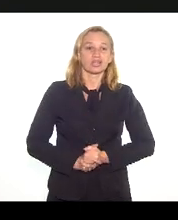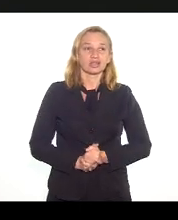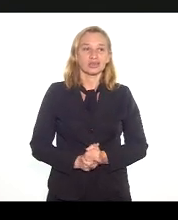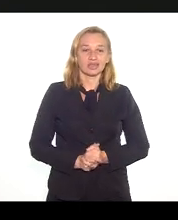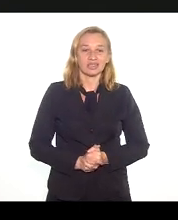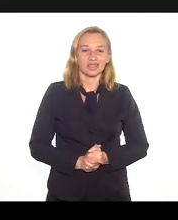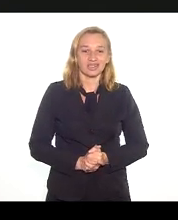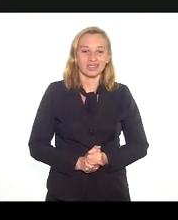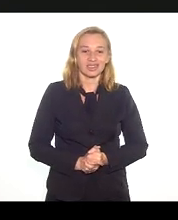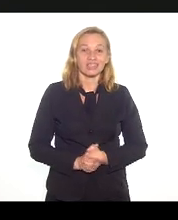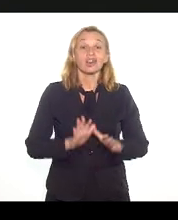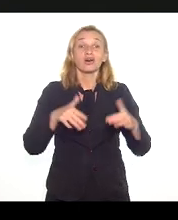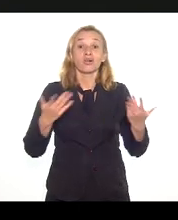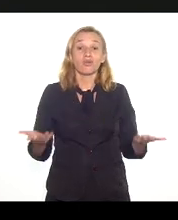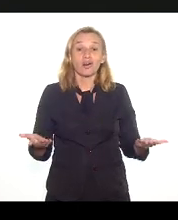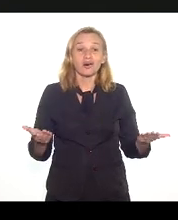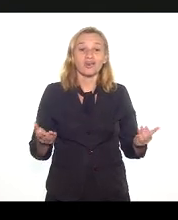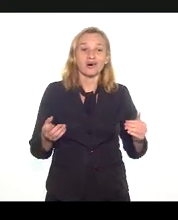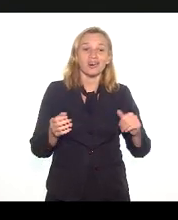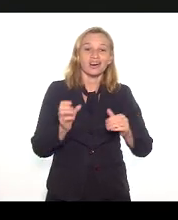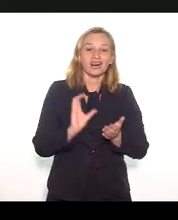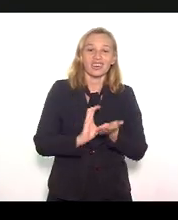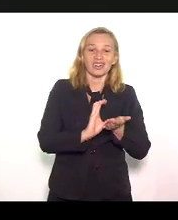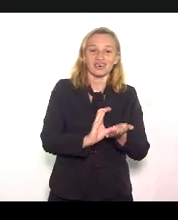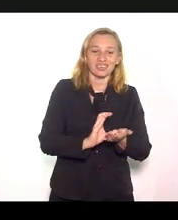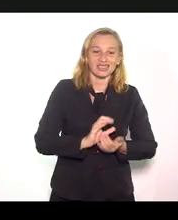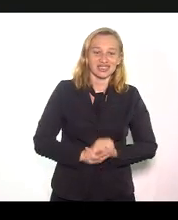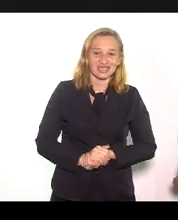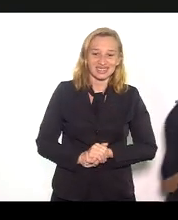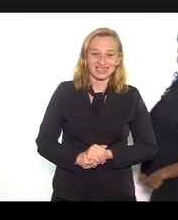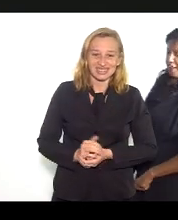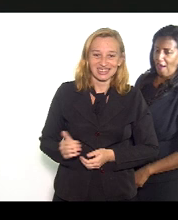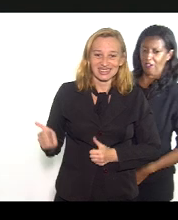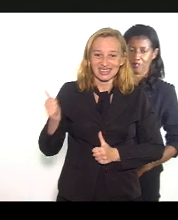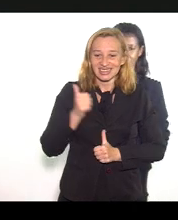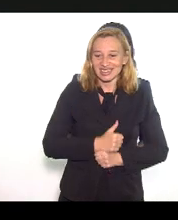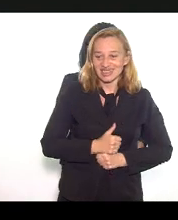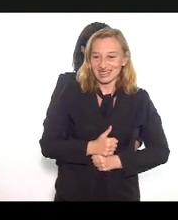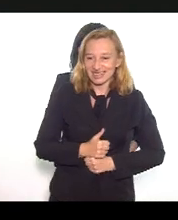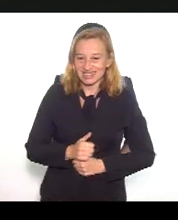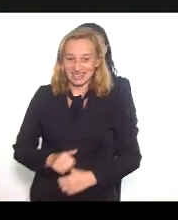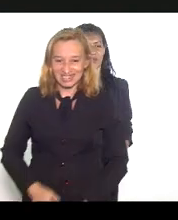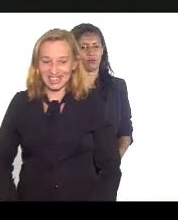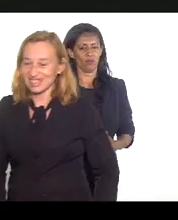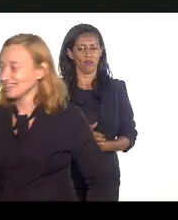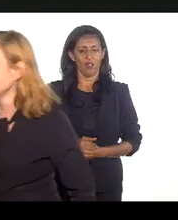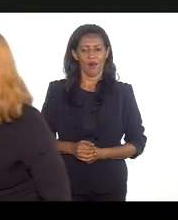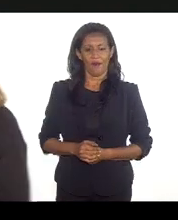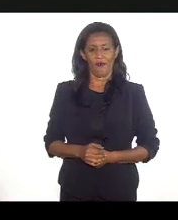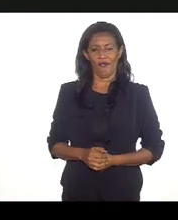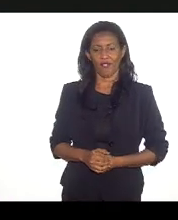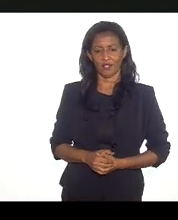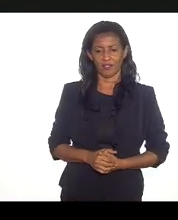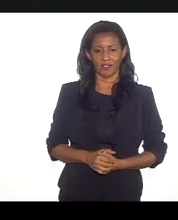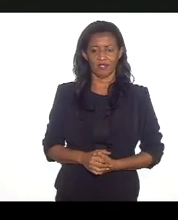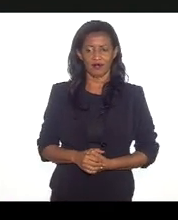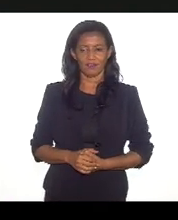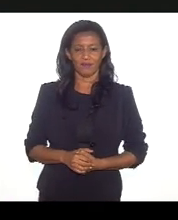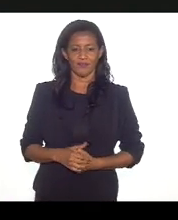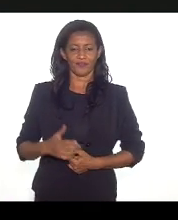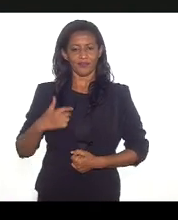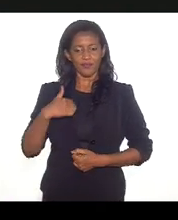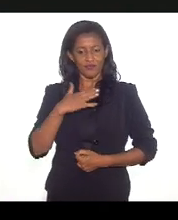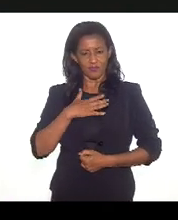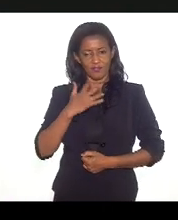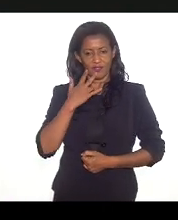E qual é a agenda? Vamos botar aí. Bota logo para inteiro nessa página, só nessa página, Mariamar. Eu gostaria de dizer